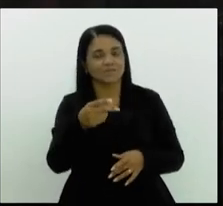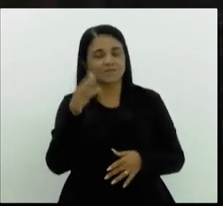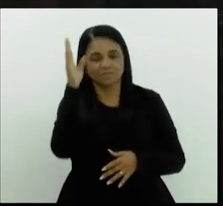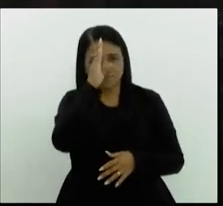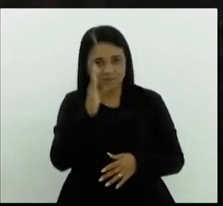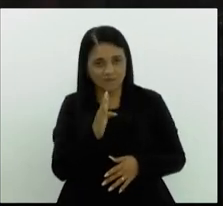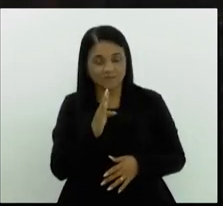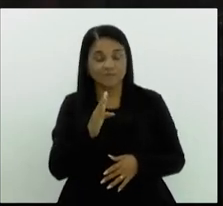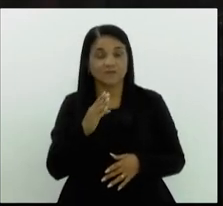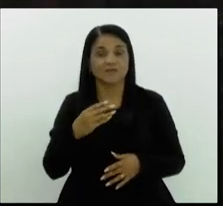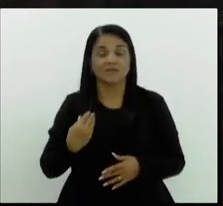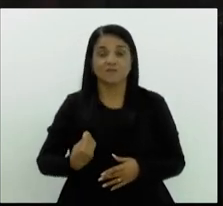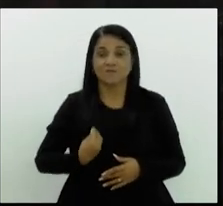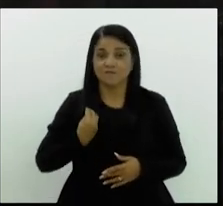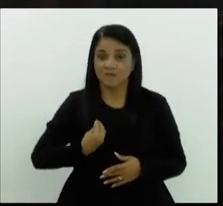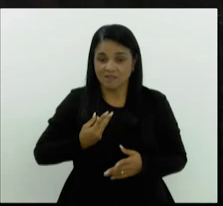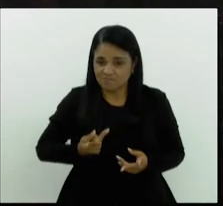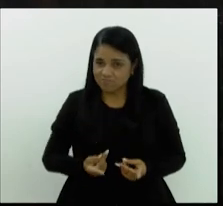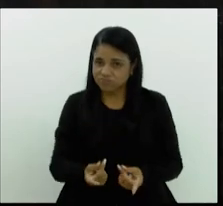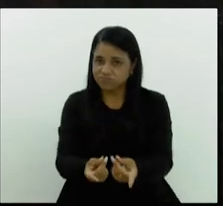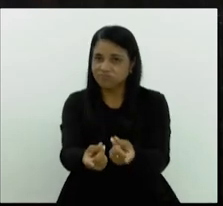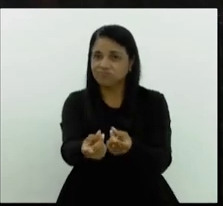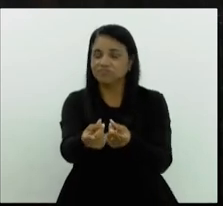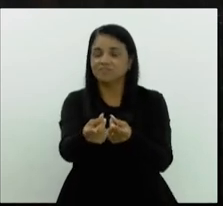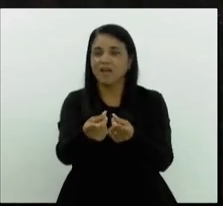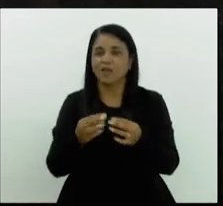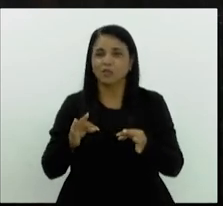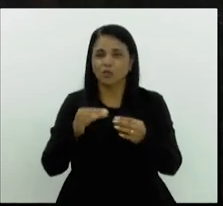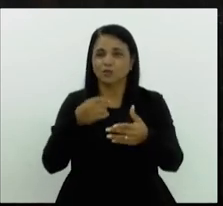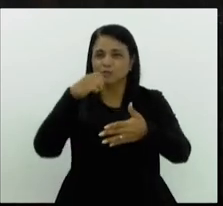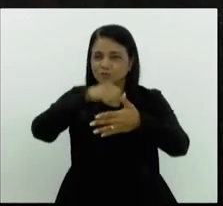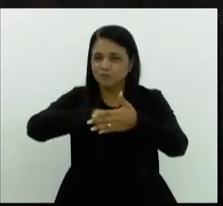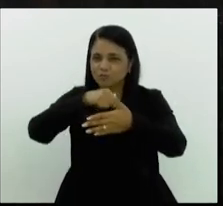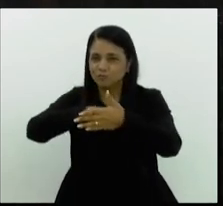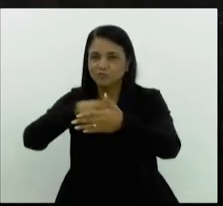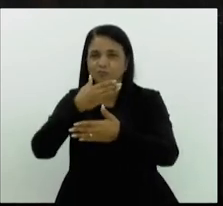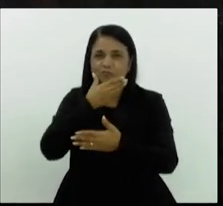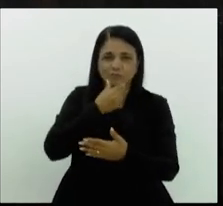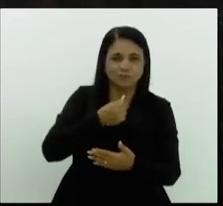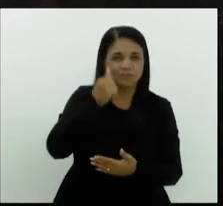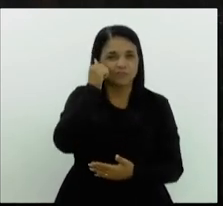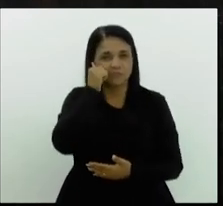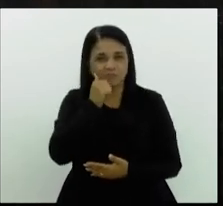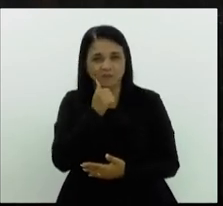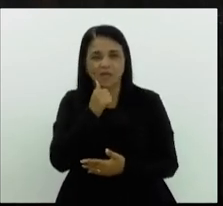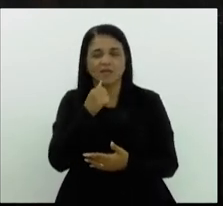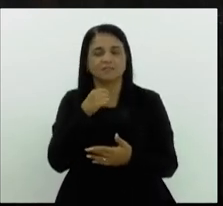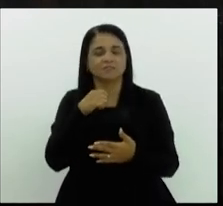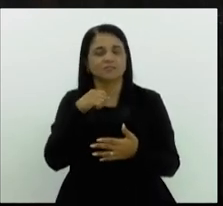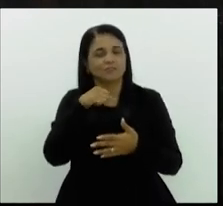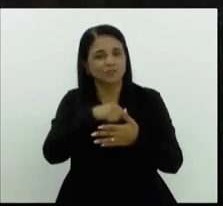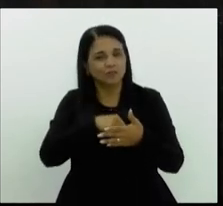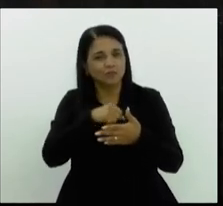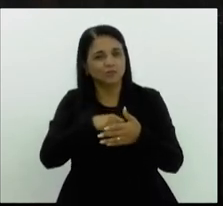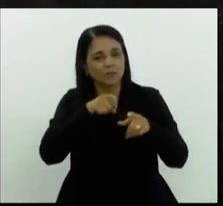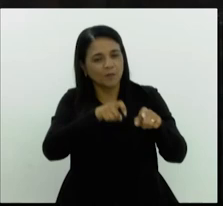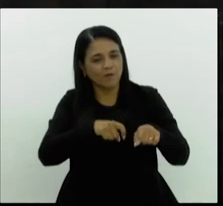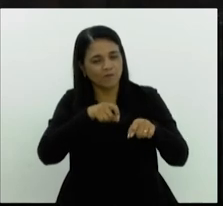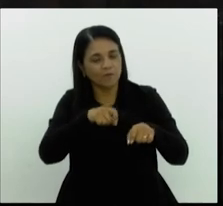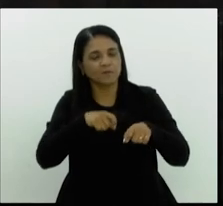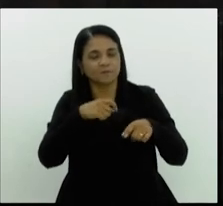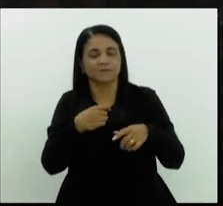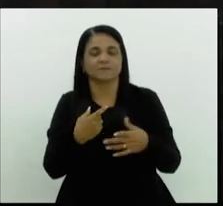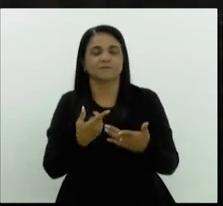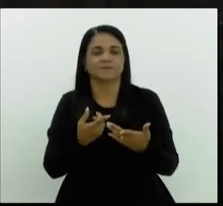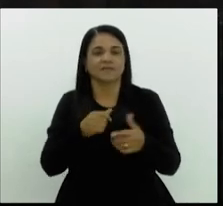vida longa a todos e todas os lutadores e as lutadoras da reforma agrária, da produção de comida e de